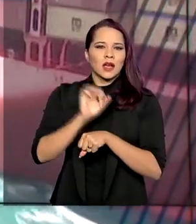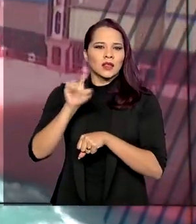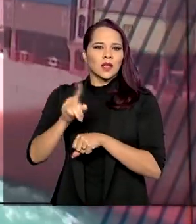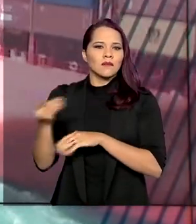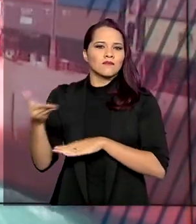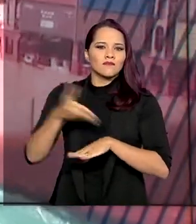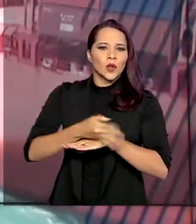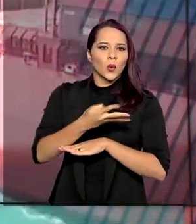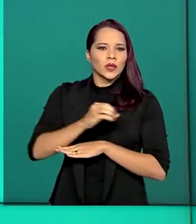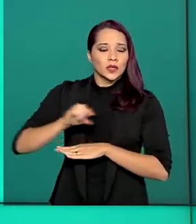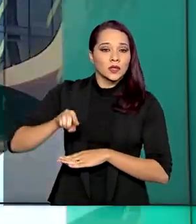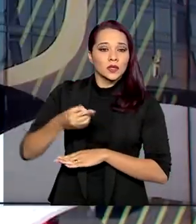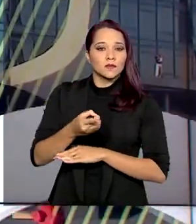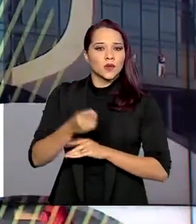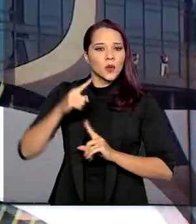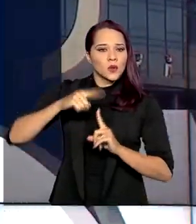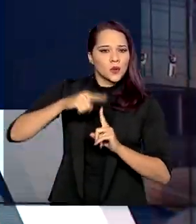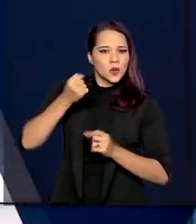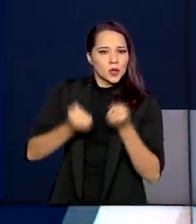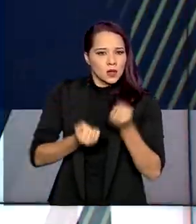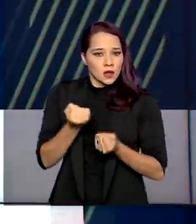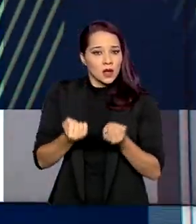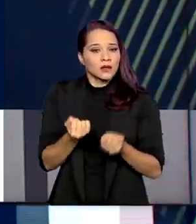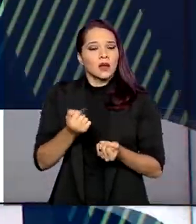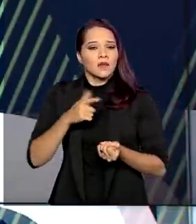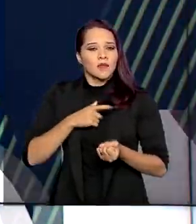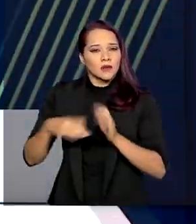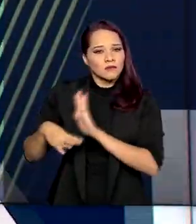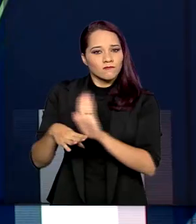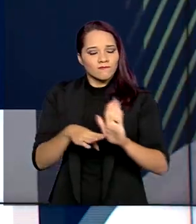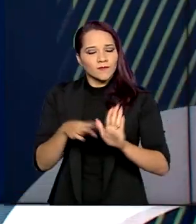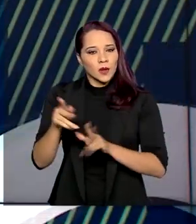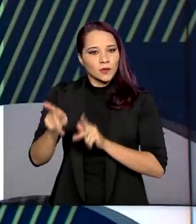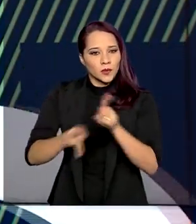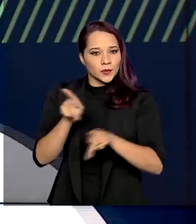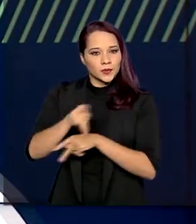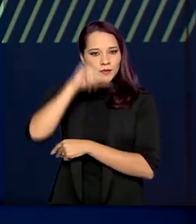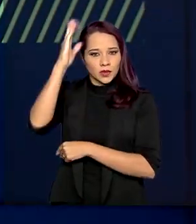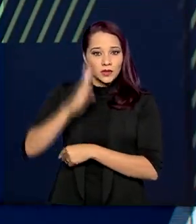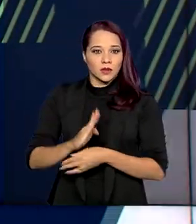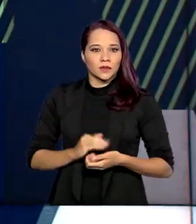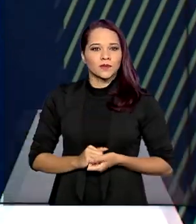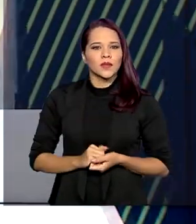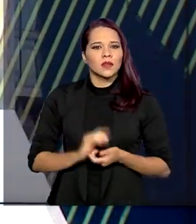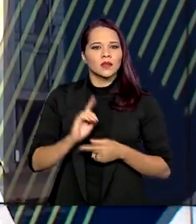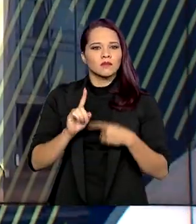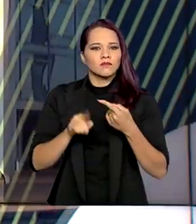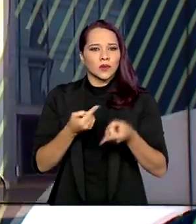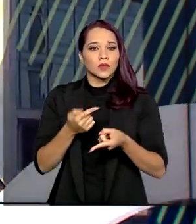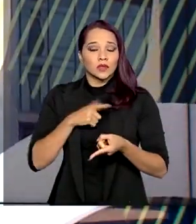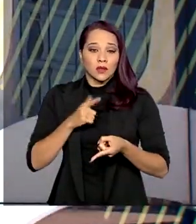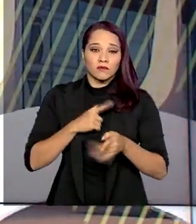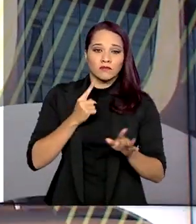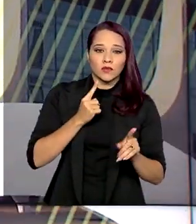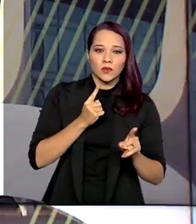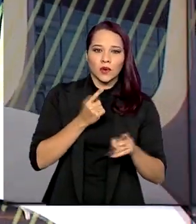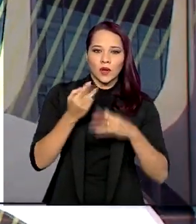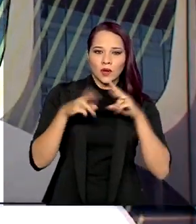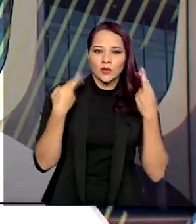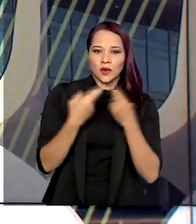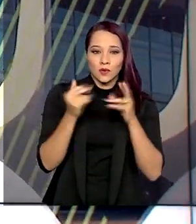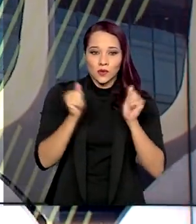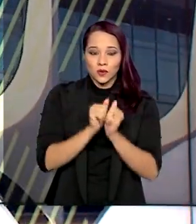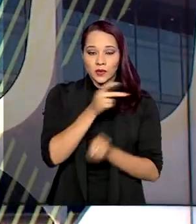400 mil toneladas do produto para atender os consumidores brasileiros. Ao sair de um encontro com o presidente Jair Bolsonaro,